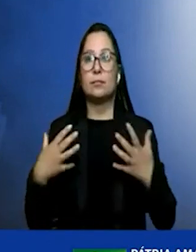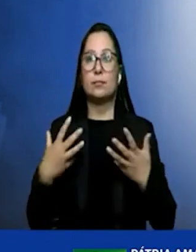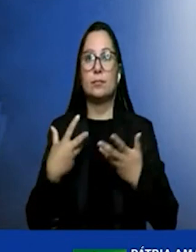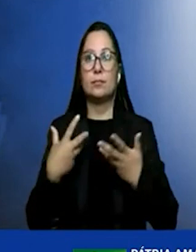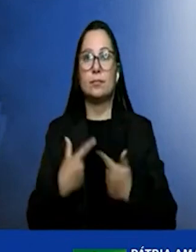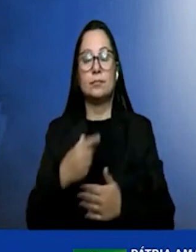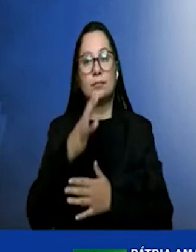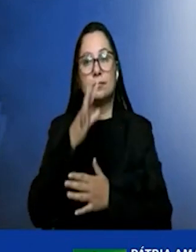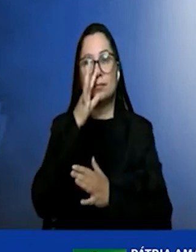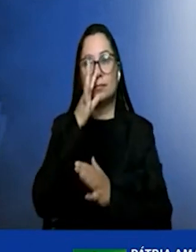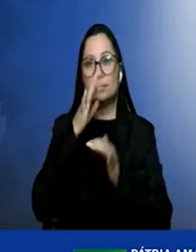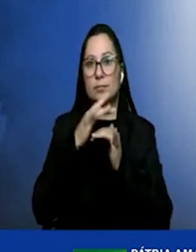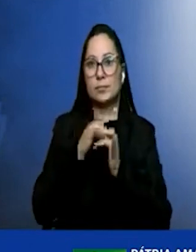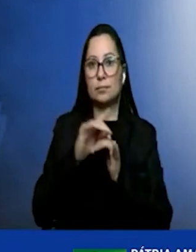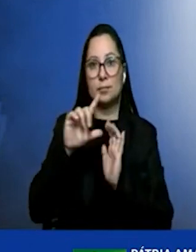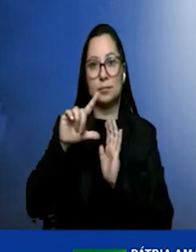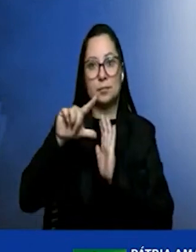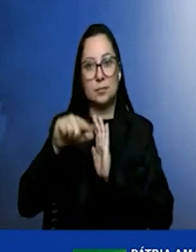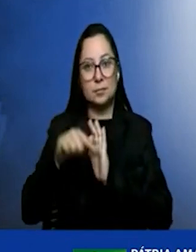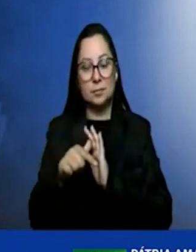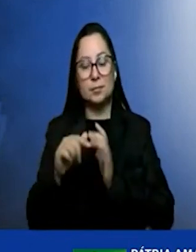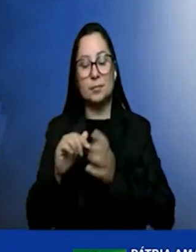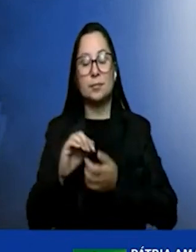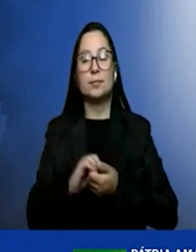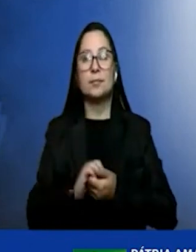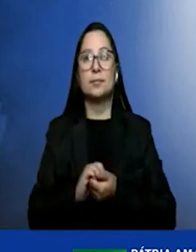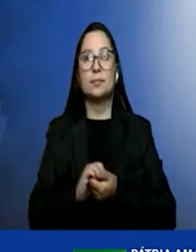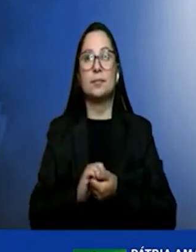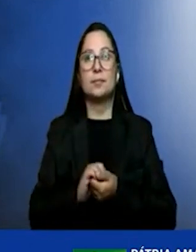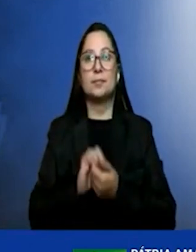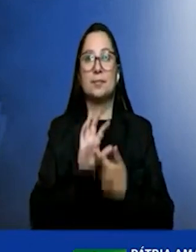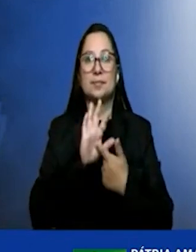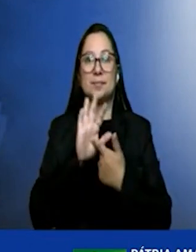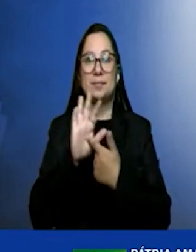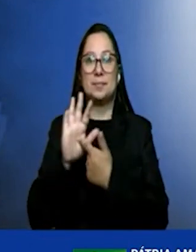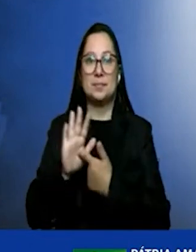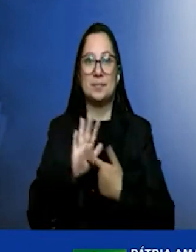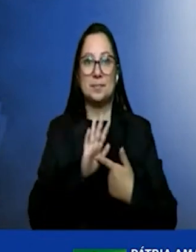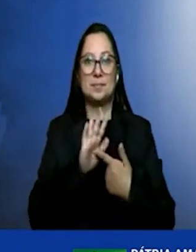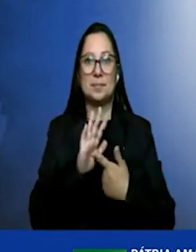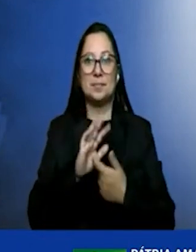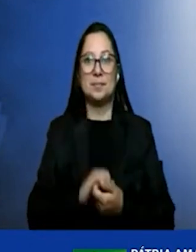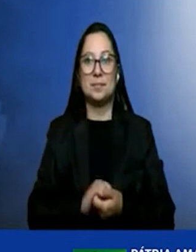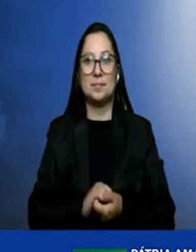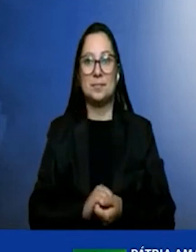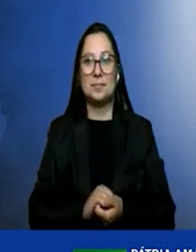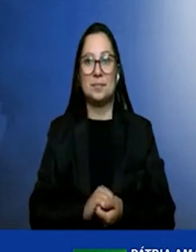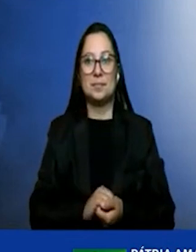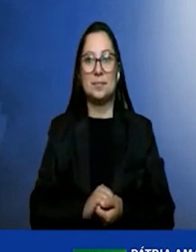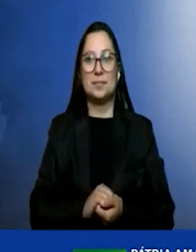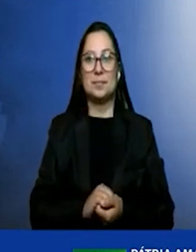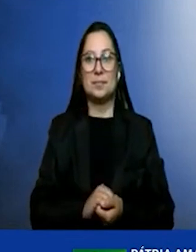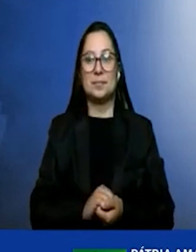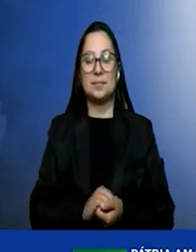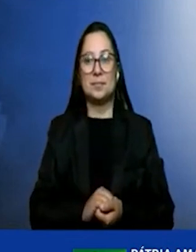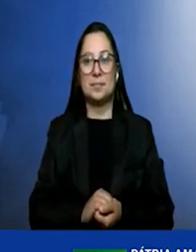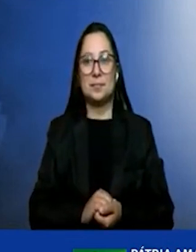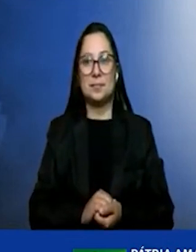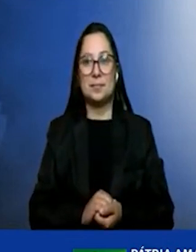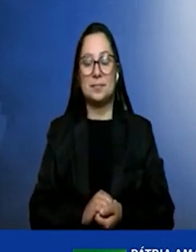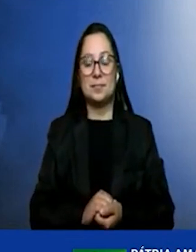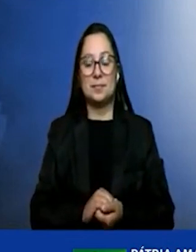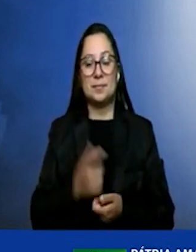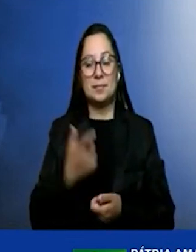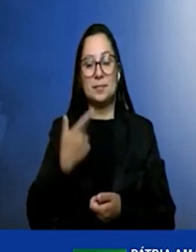assistir posteriormente essa apresentação. nós vamos apresentar o